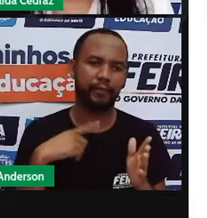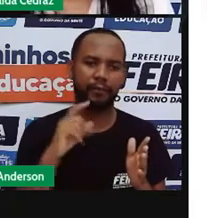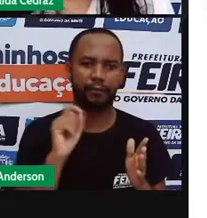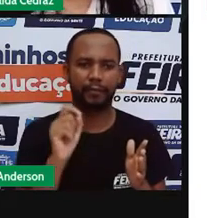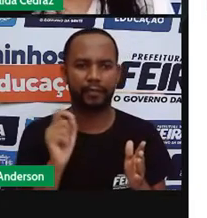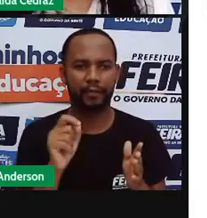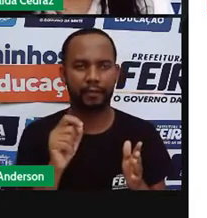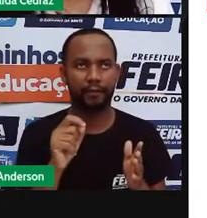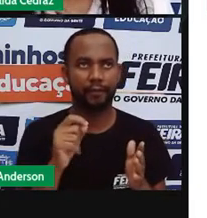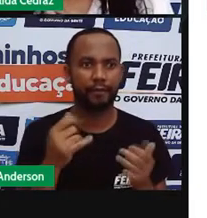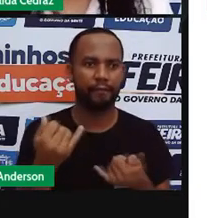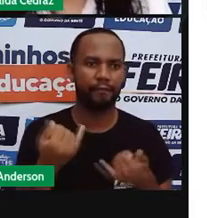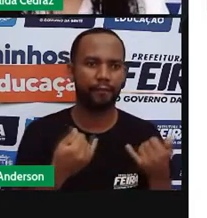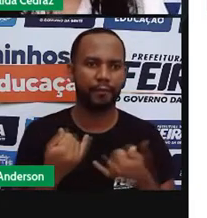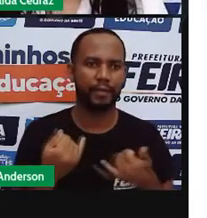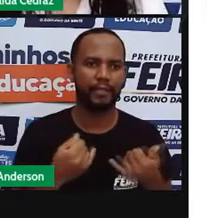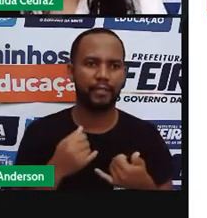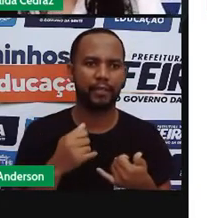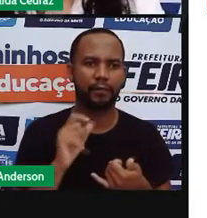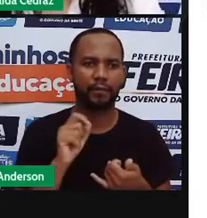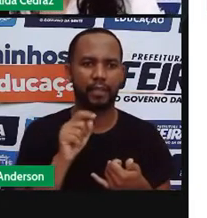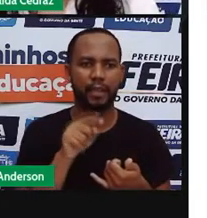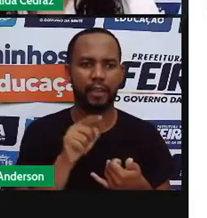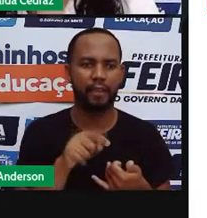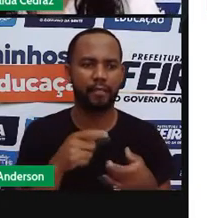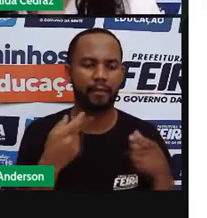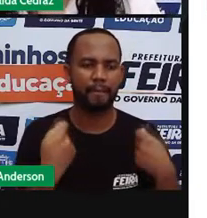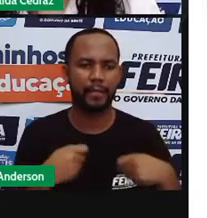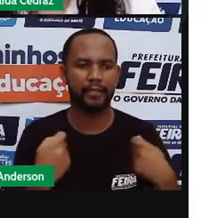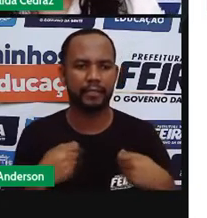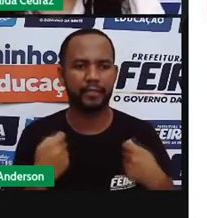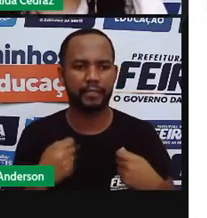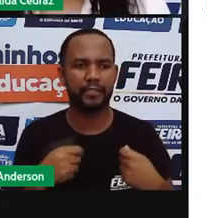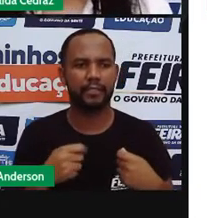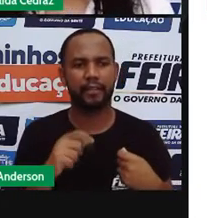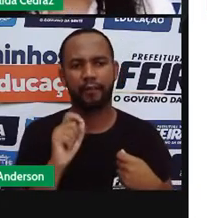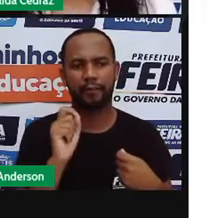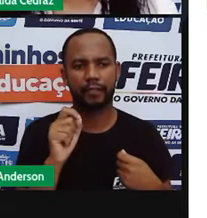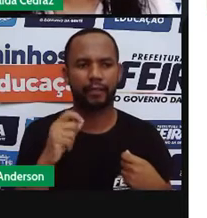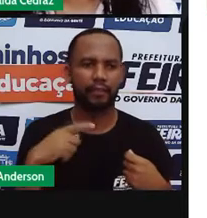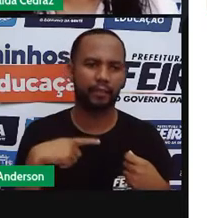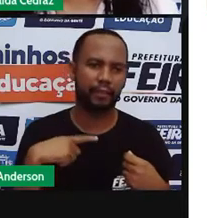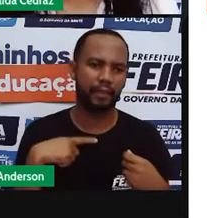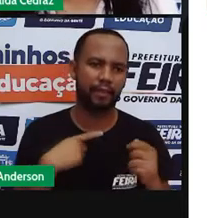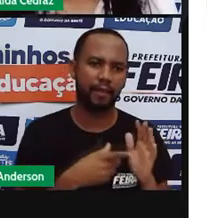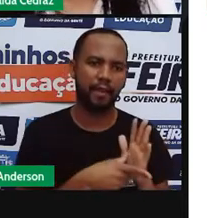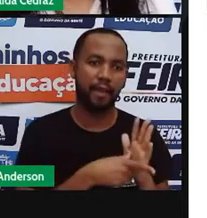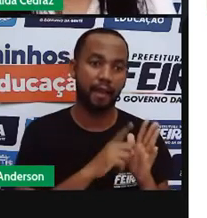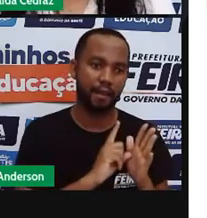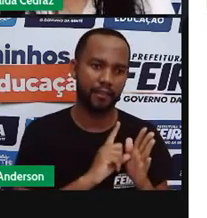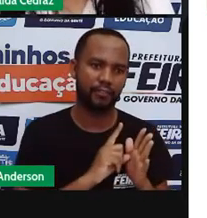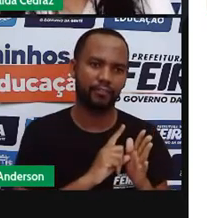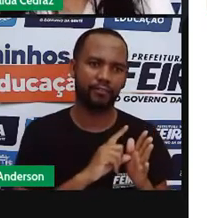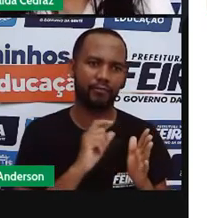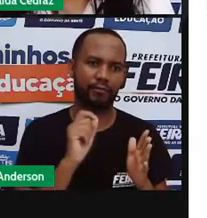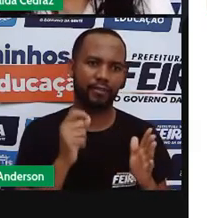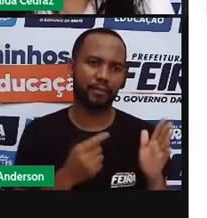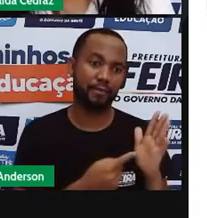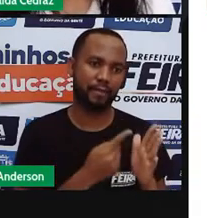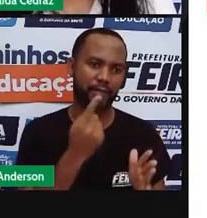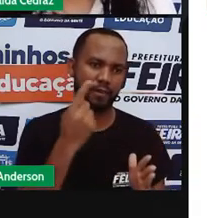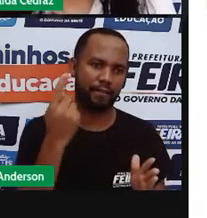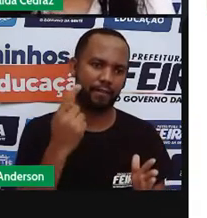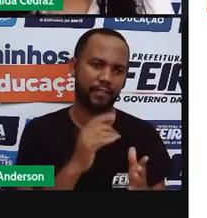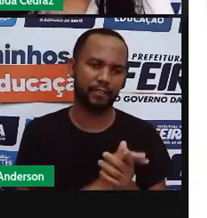aparelho precisa ou do que ele precisa passar antes de ser utilizado pela primeira vez.